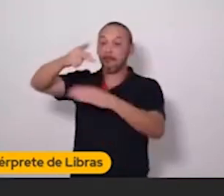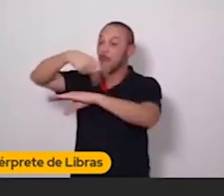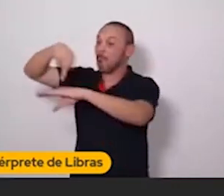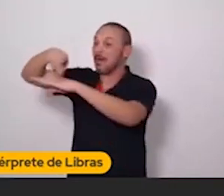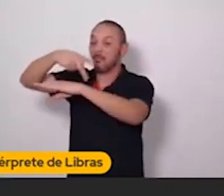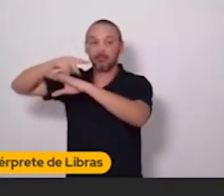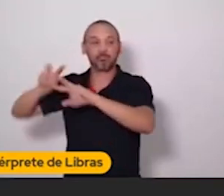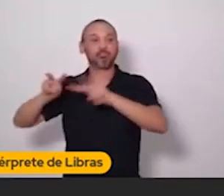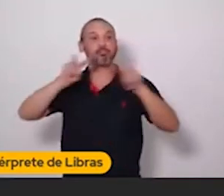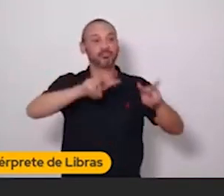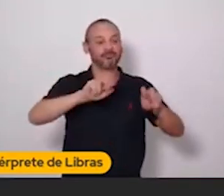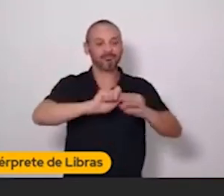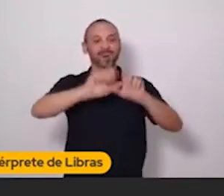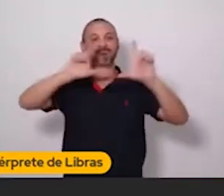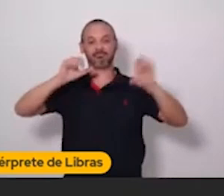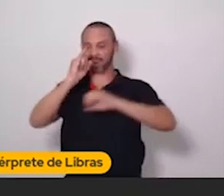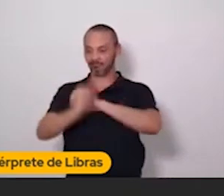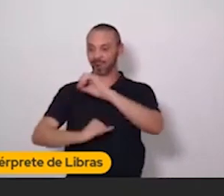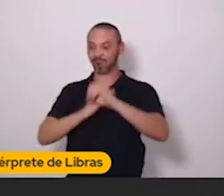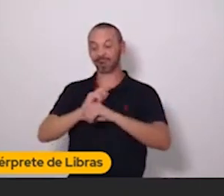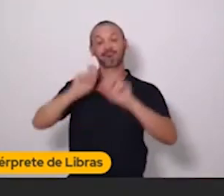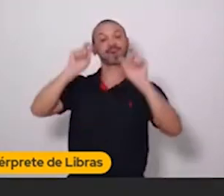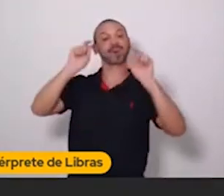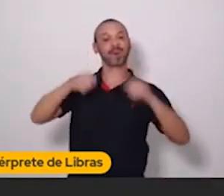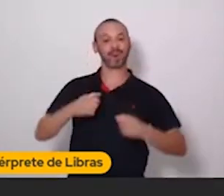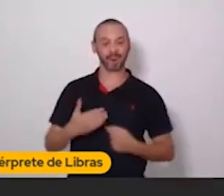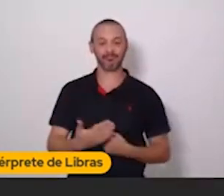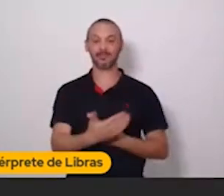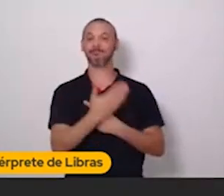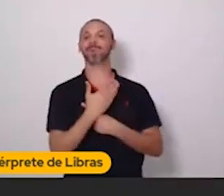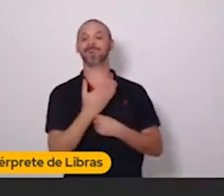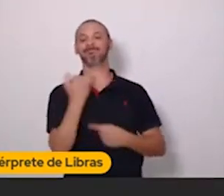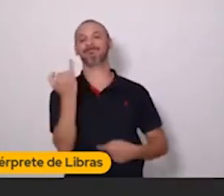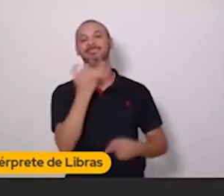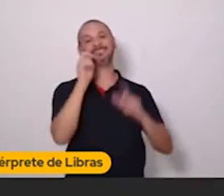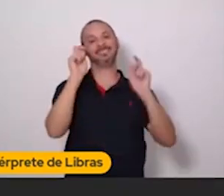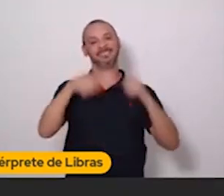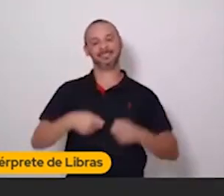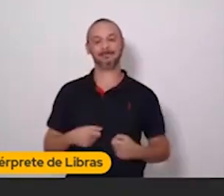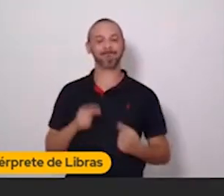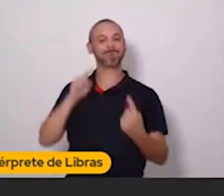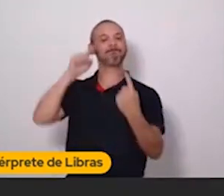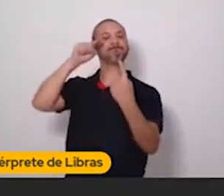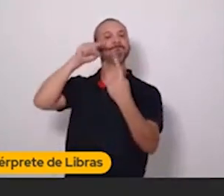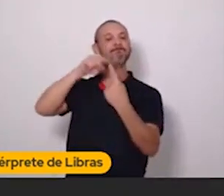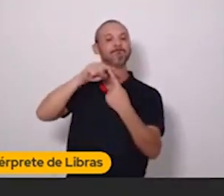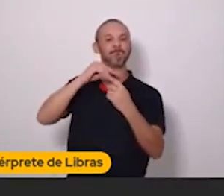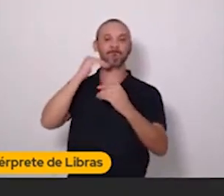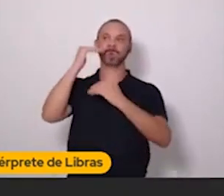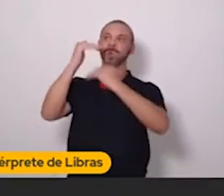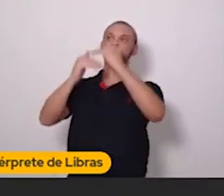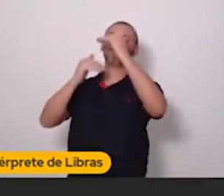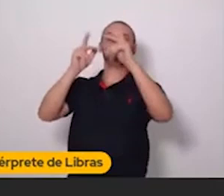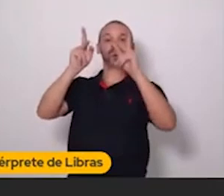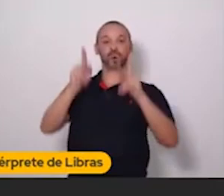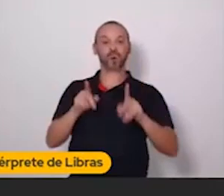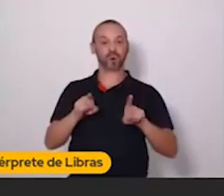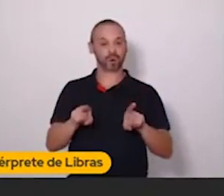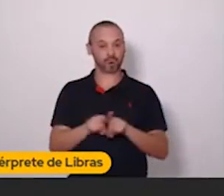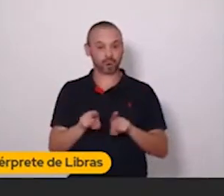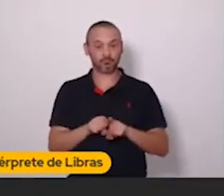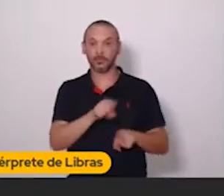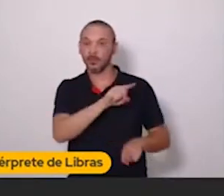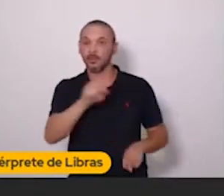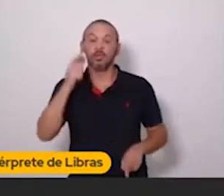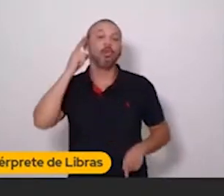diferentes. Então, o poder da internet é muito gigantesco. Você atinge um número muito maior de pessoas. Então, isso faz com que